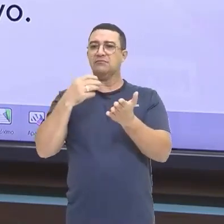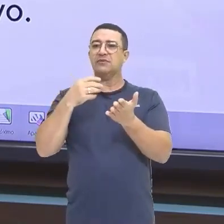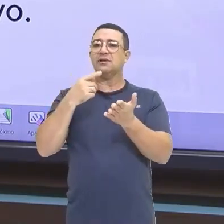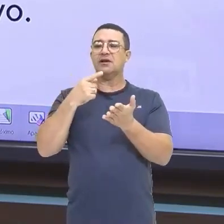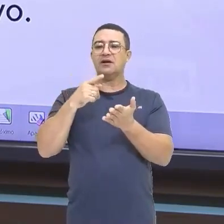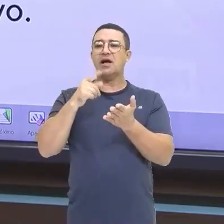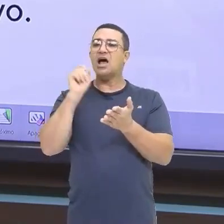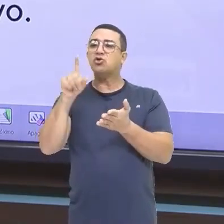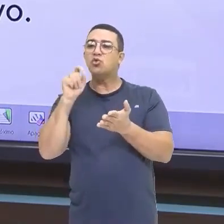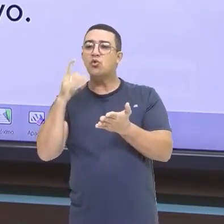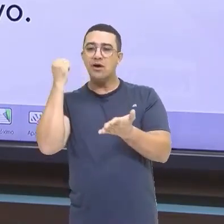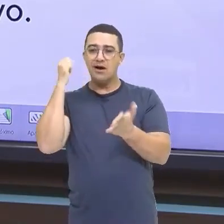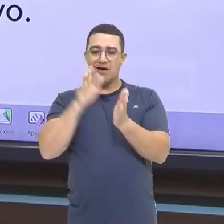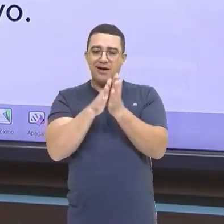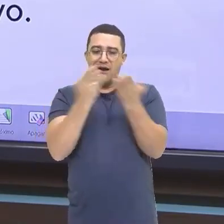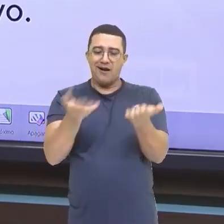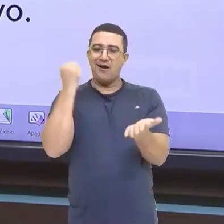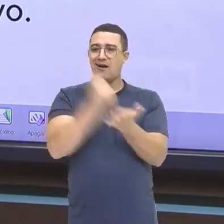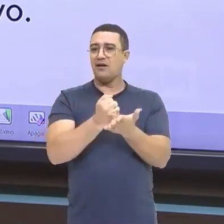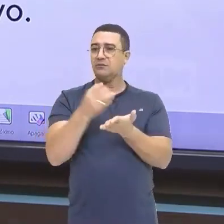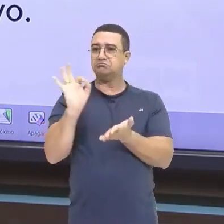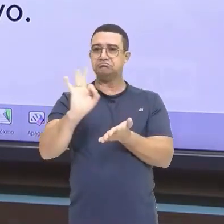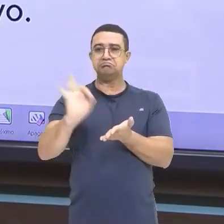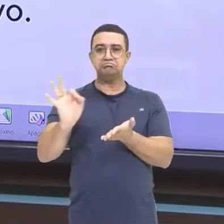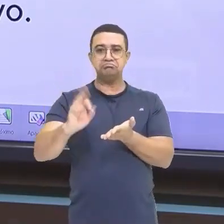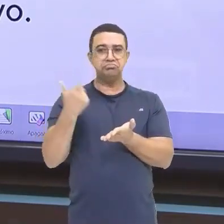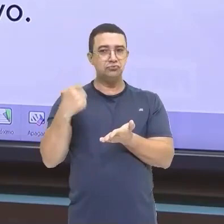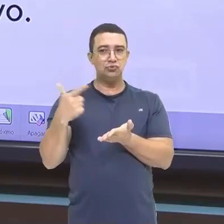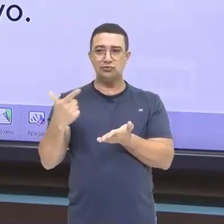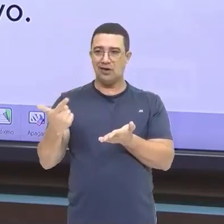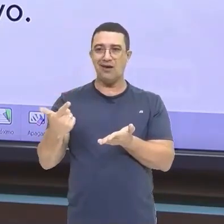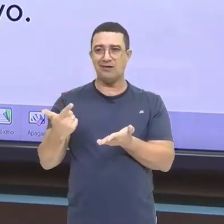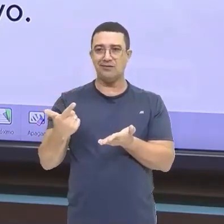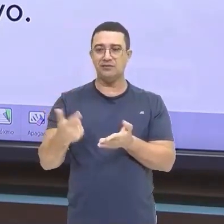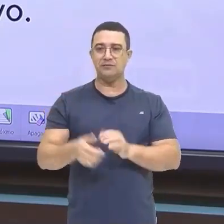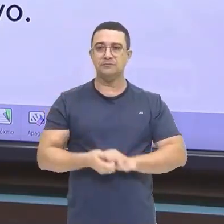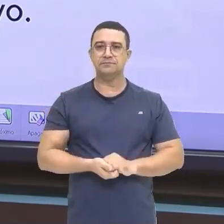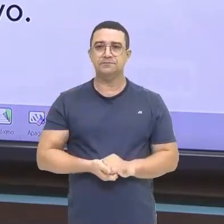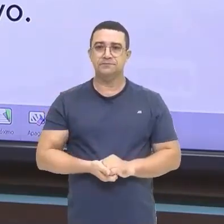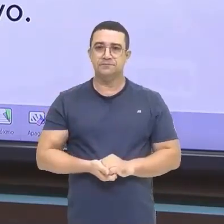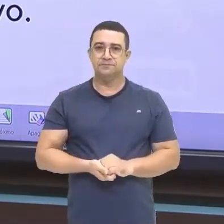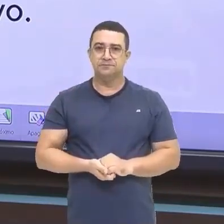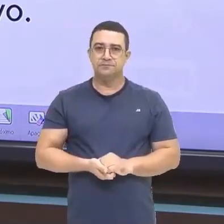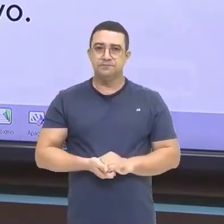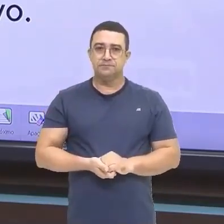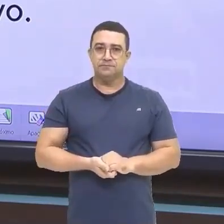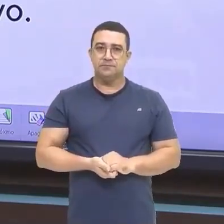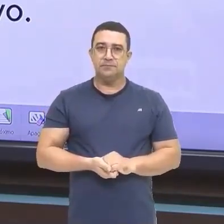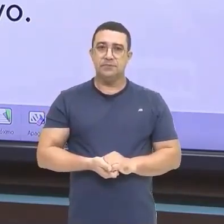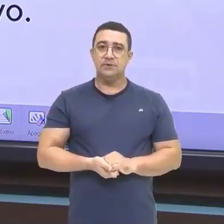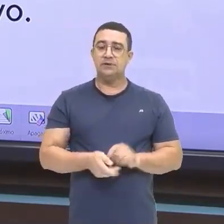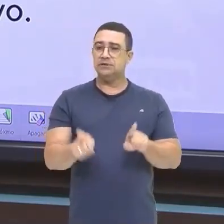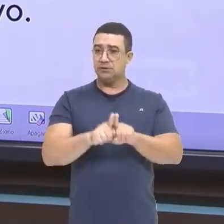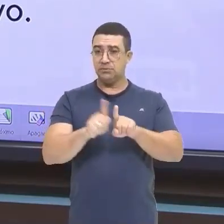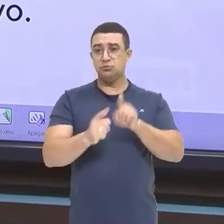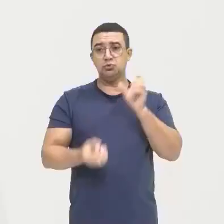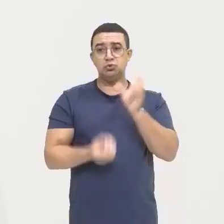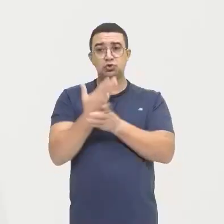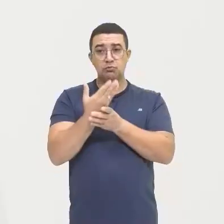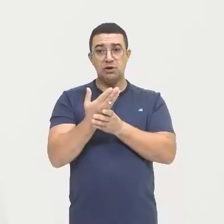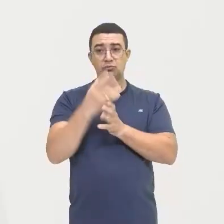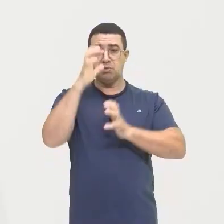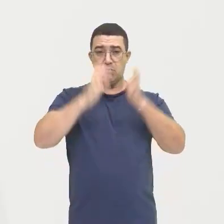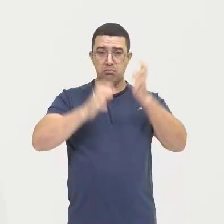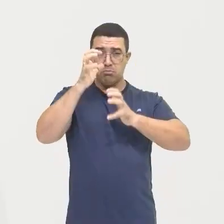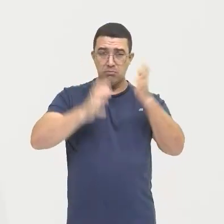Fazendo aquela coisa ali Ilegal para obter mais lucro E aí temos os conflitos pela posse de terras